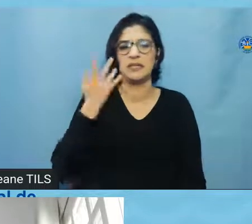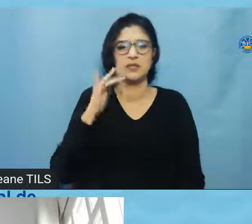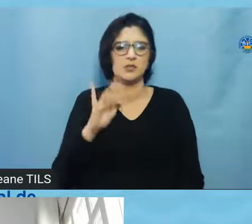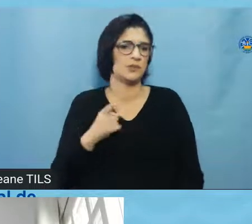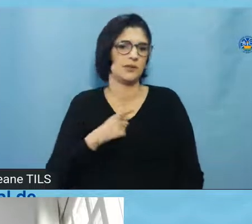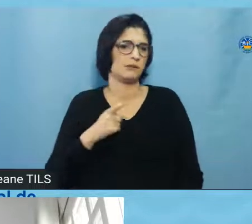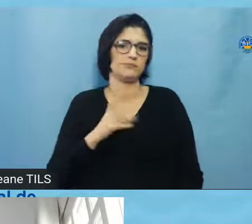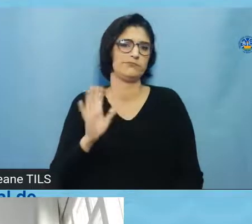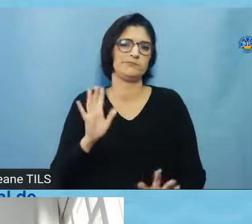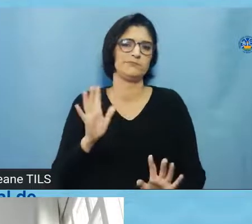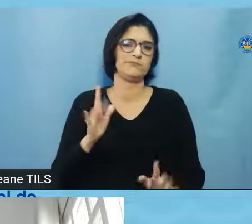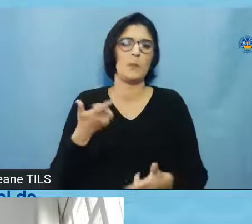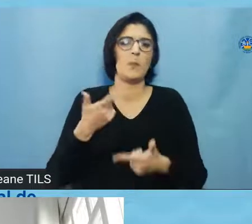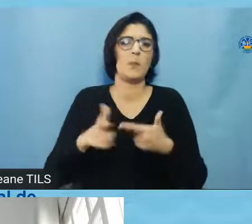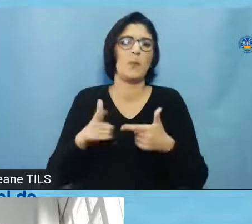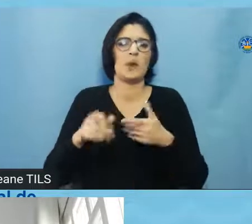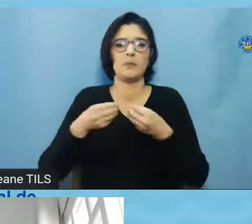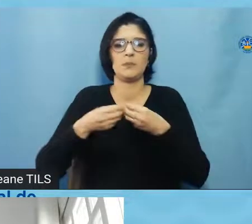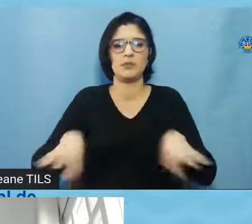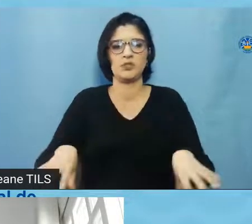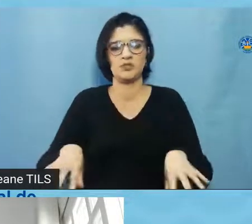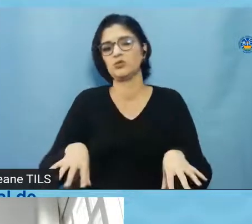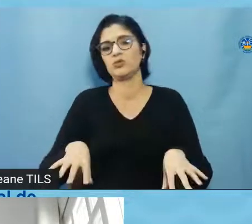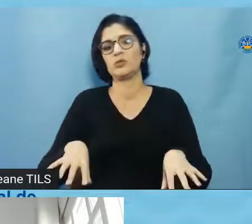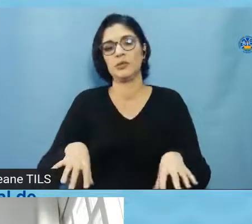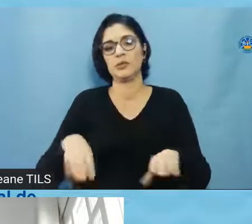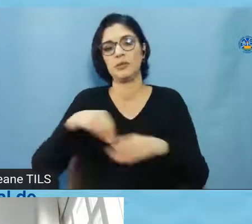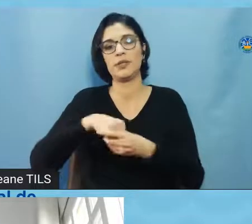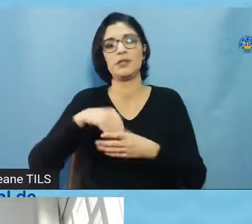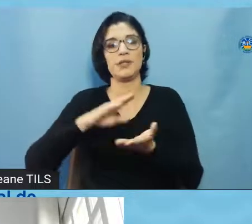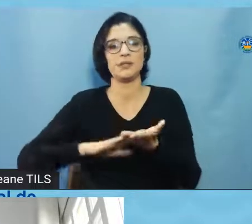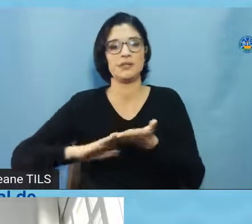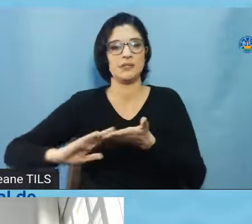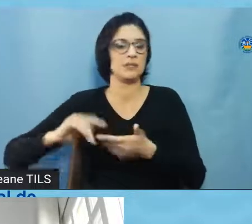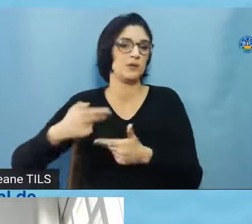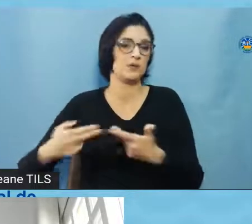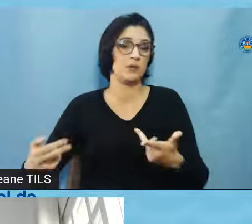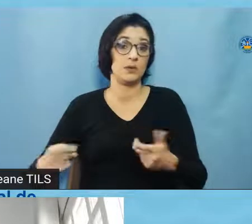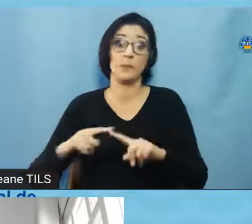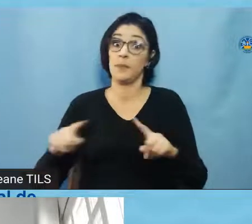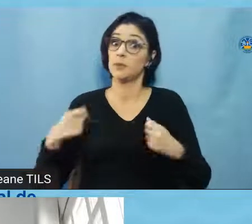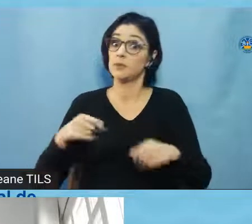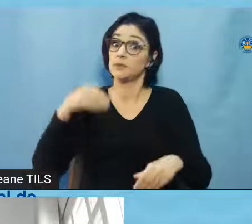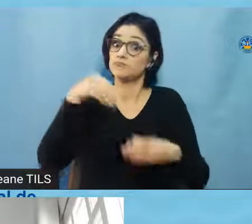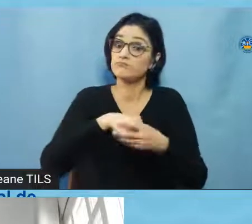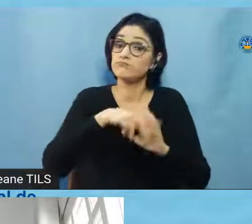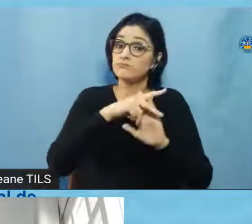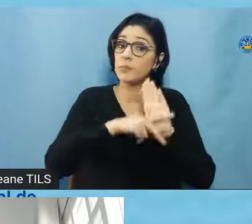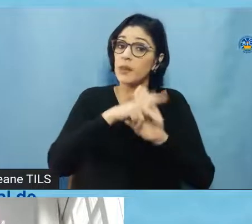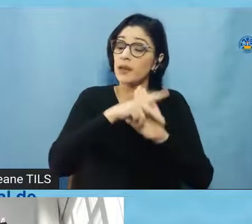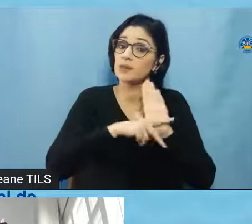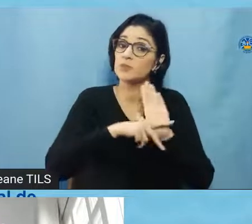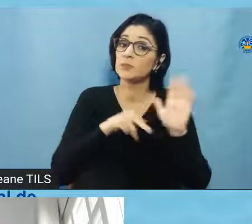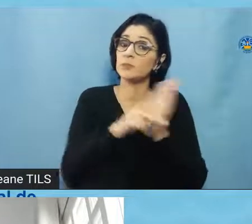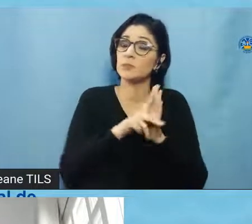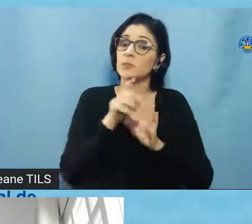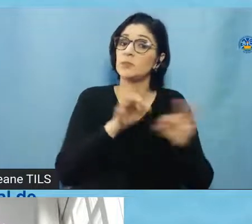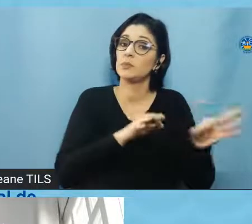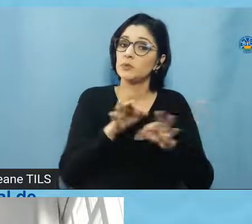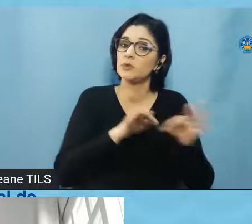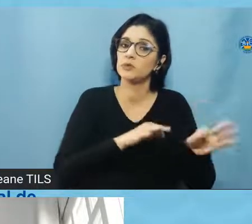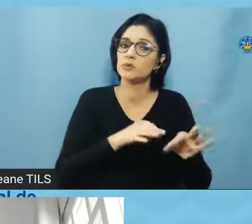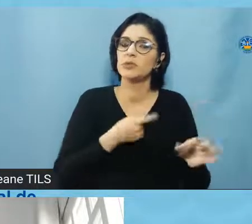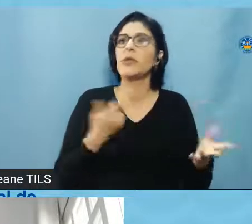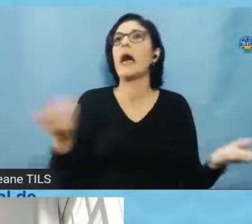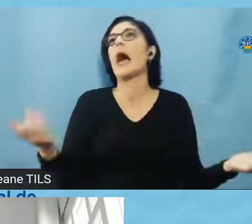dissertação, uma tese, só que a gente tem que botar isso no planejamento do projeto. Tem que botar na conta, né? É, o que não adianta é a gente chegar um mês antes da defesa da